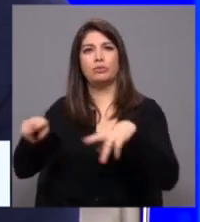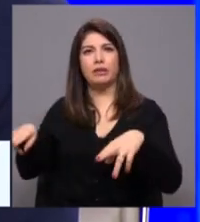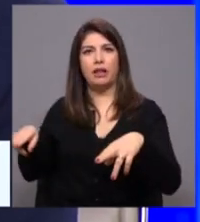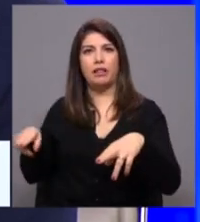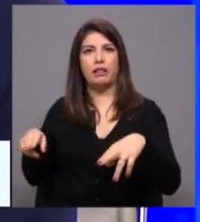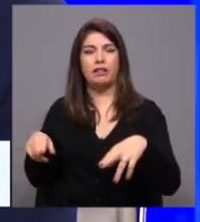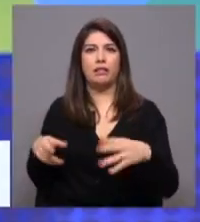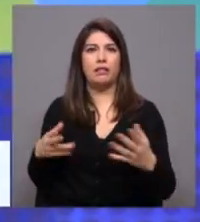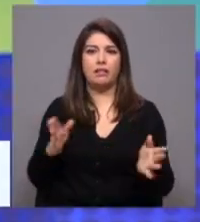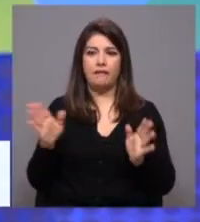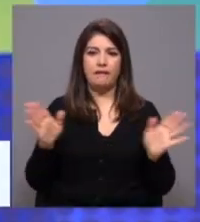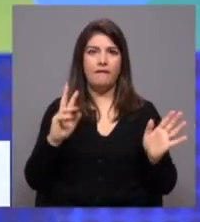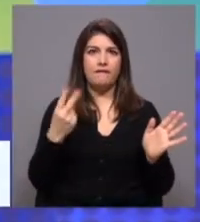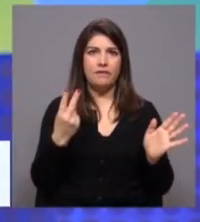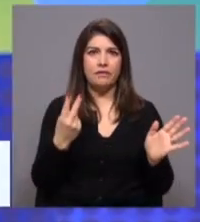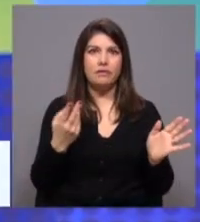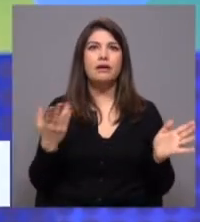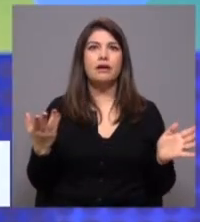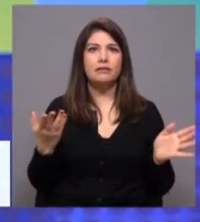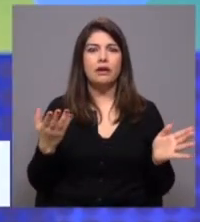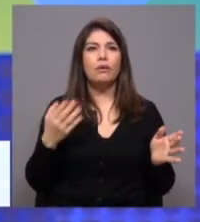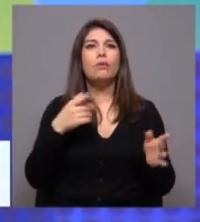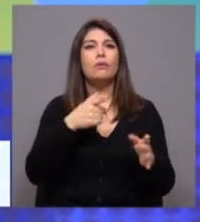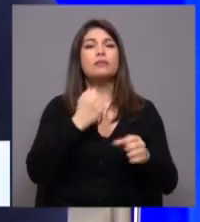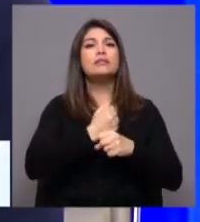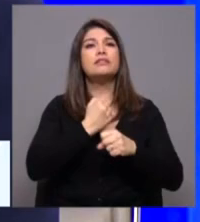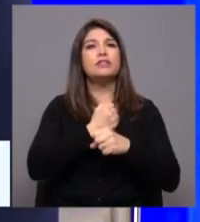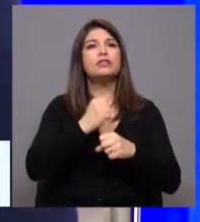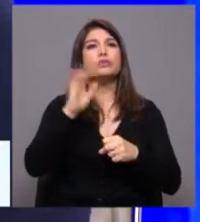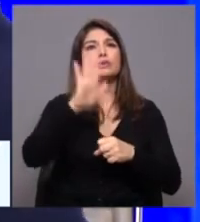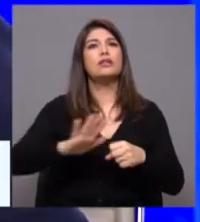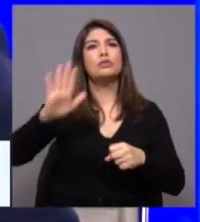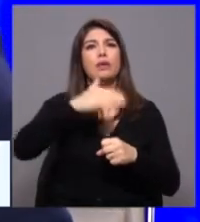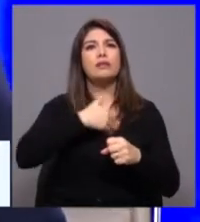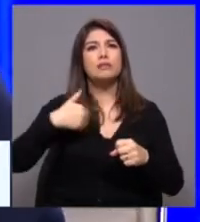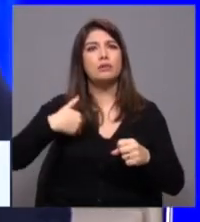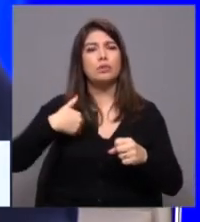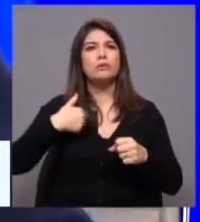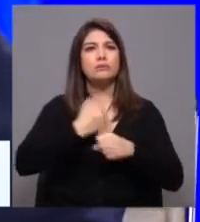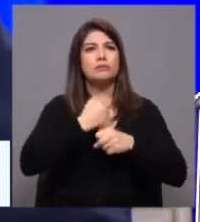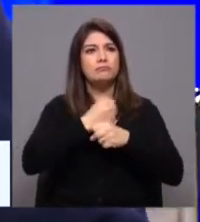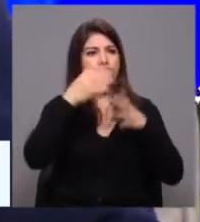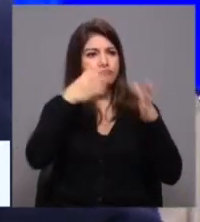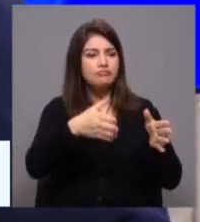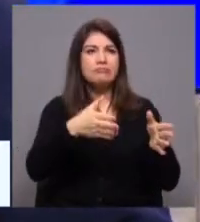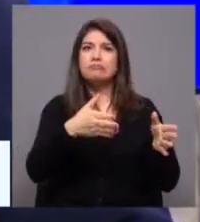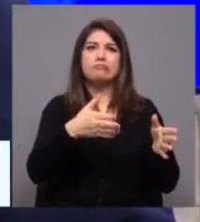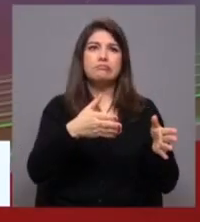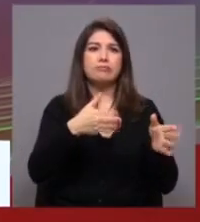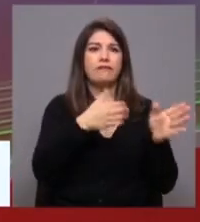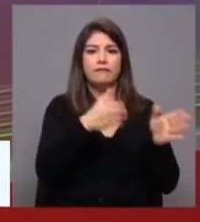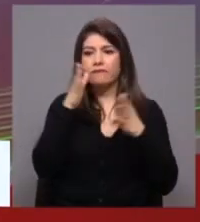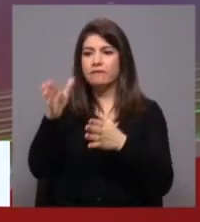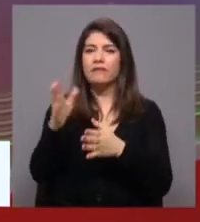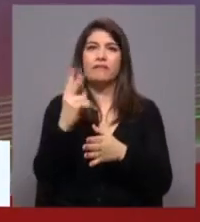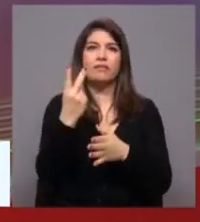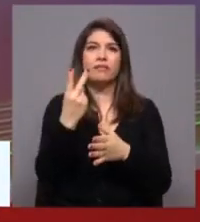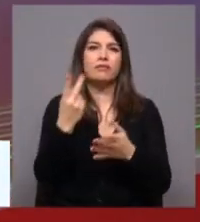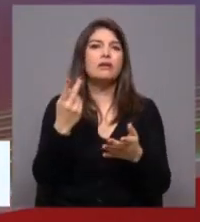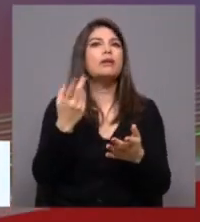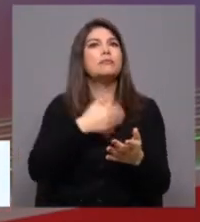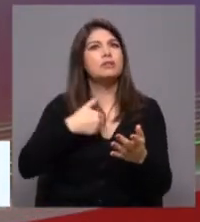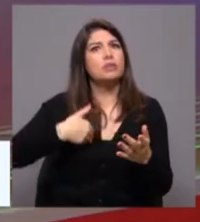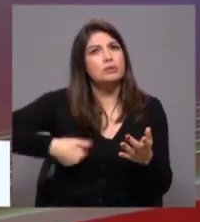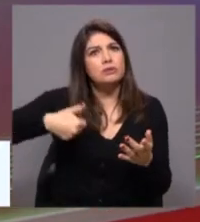organização do SNS centrada no utente e que valorize os seus profissionais. Não é Martins, estamos à sustentabilidade de pensões porque não saímos deste assunto. E eu irei às